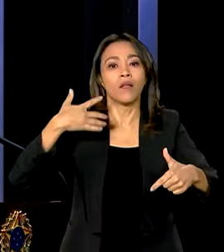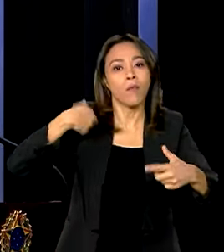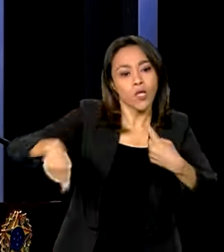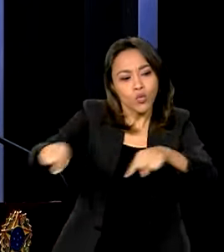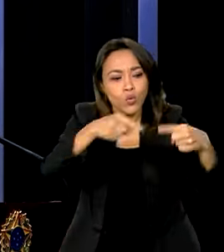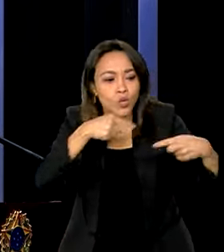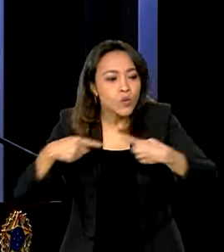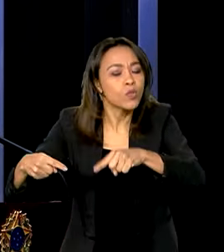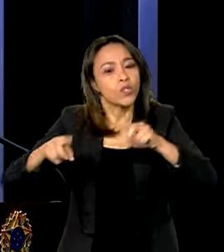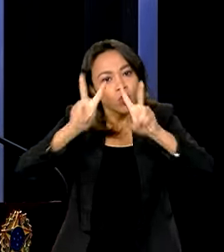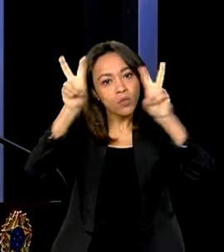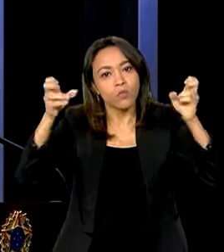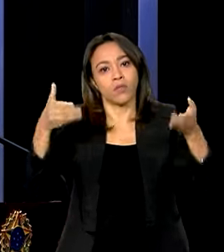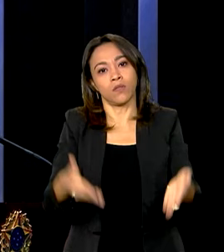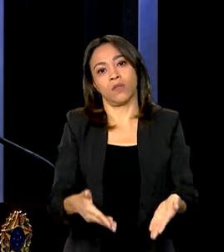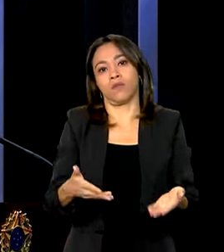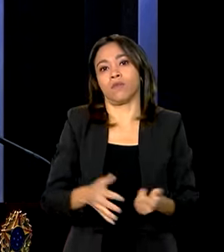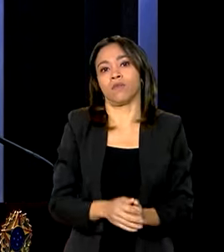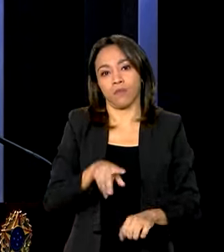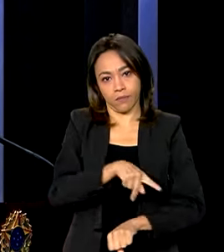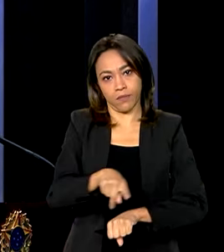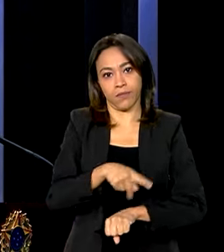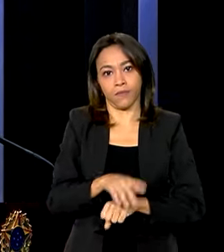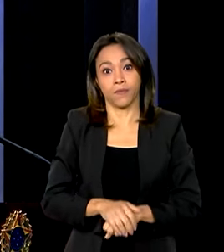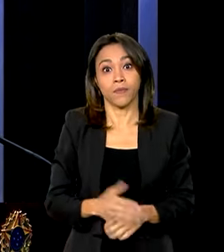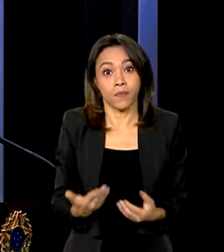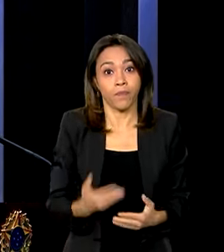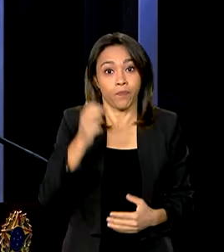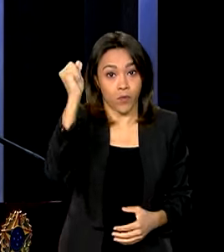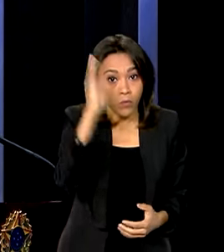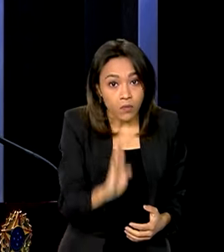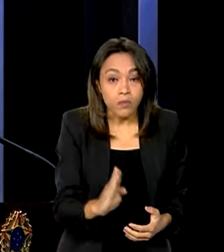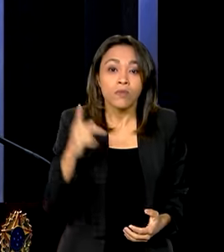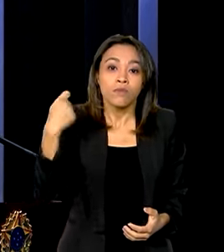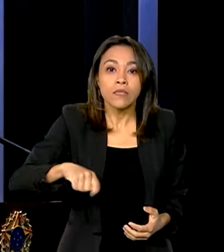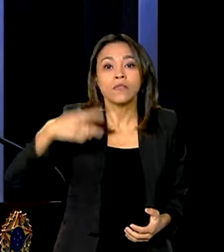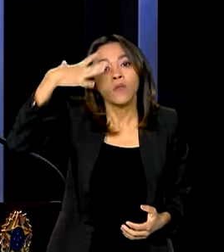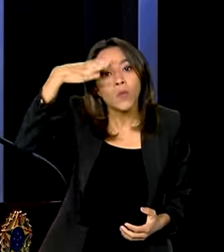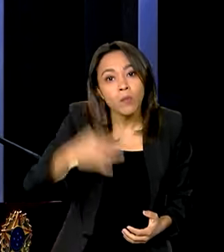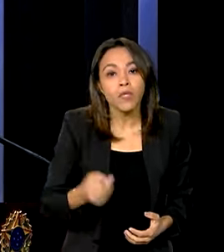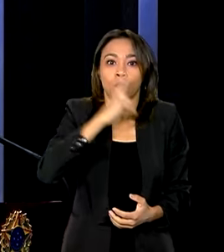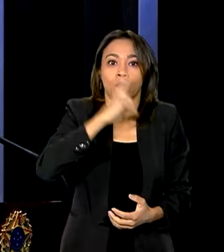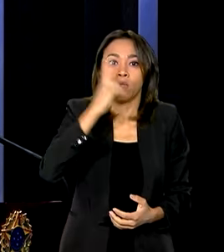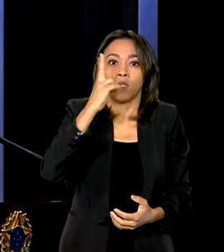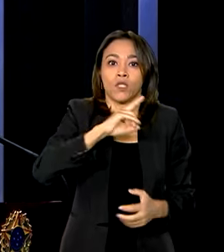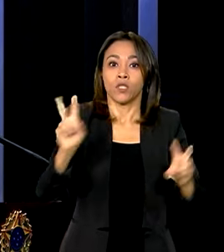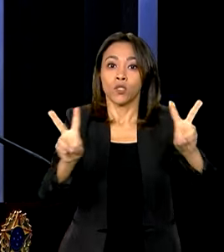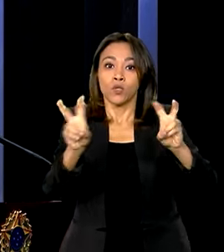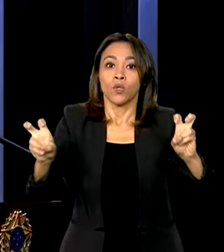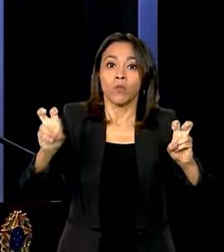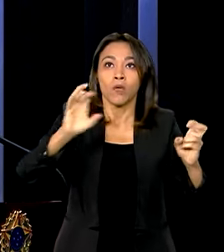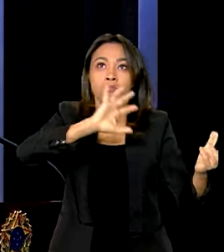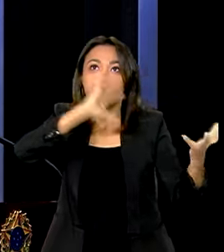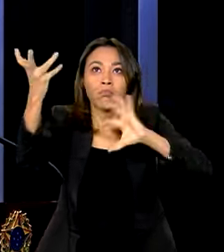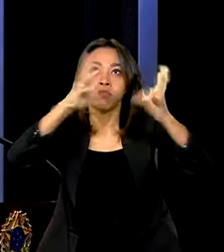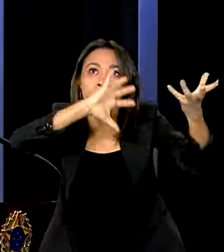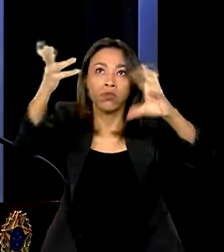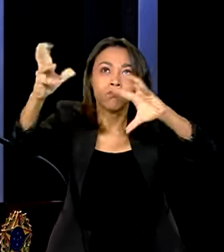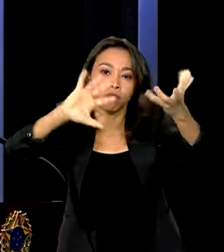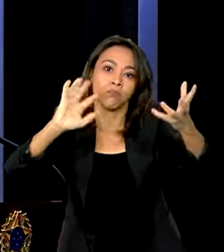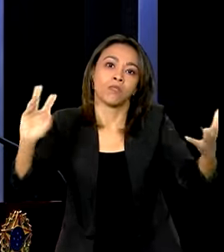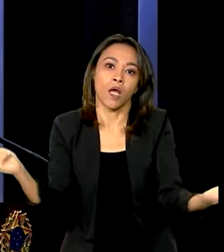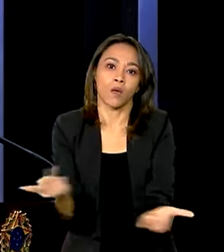como prioridade nesse país. O Brasil precisa entender a urgência climática. O Brasil